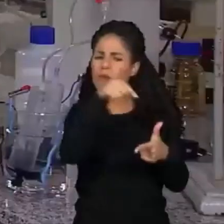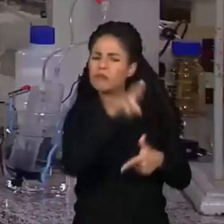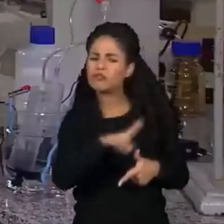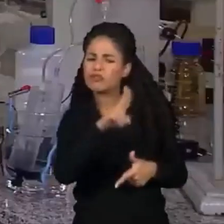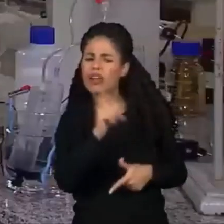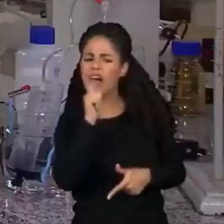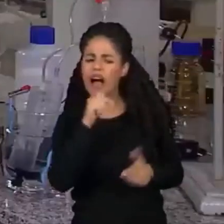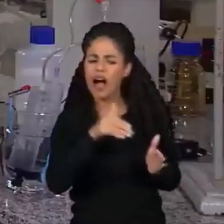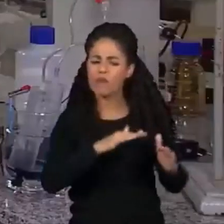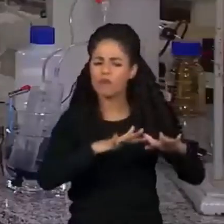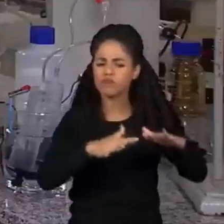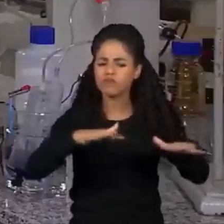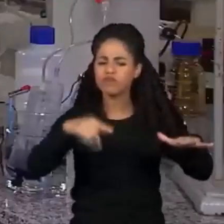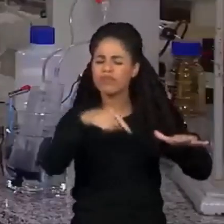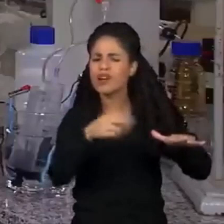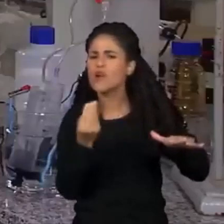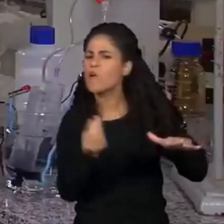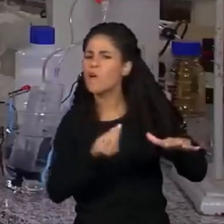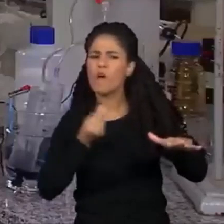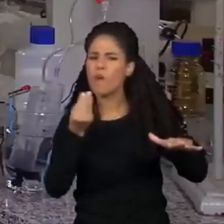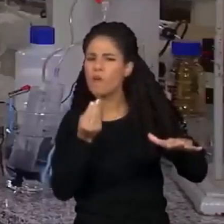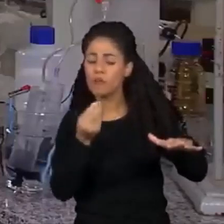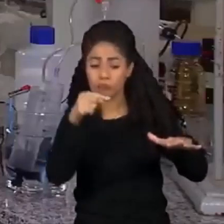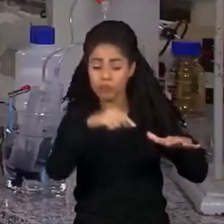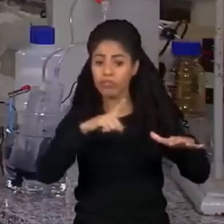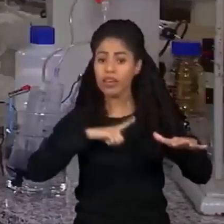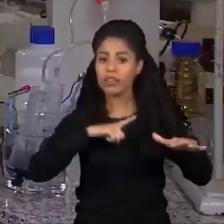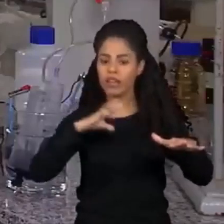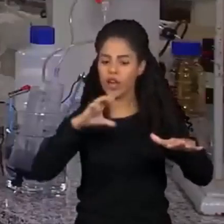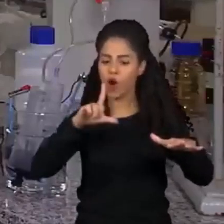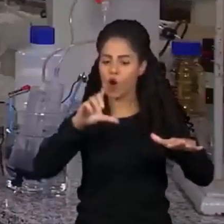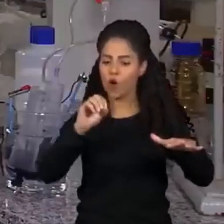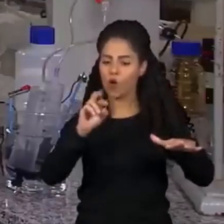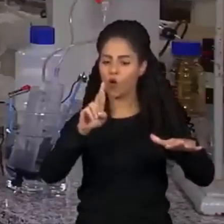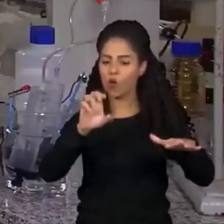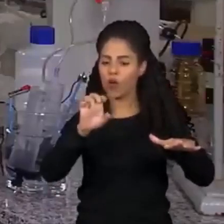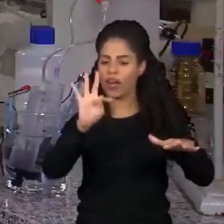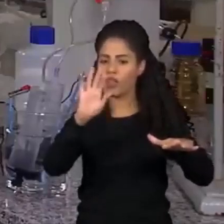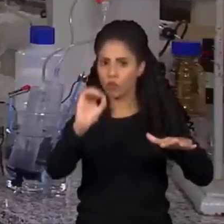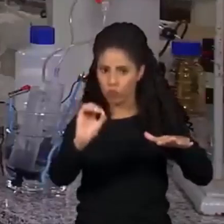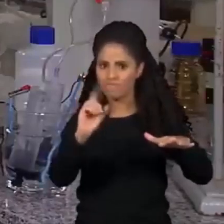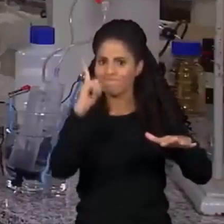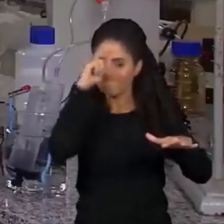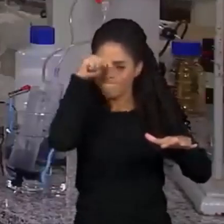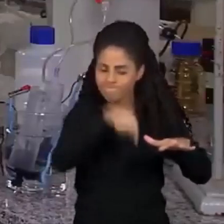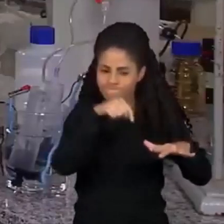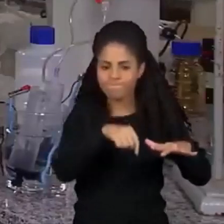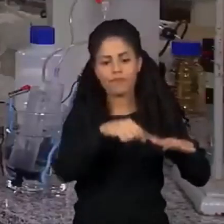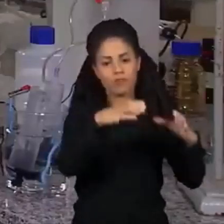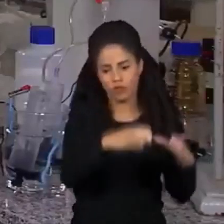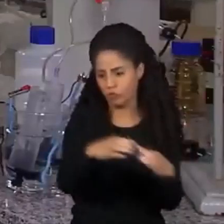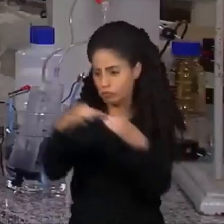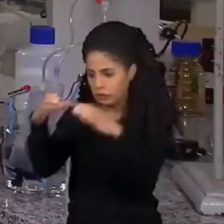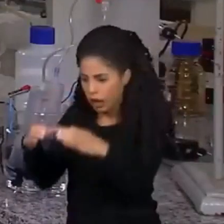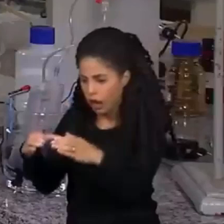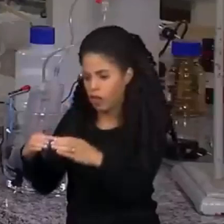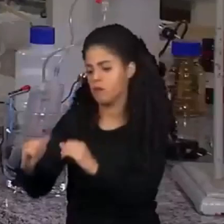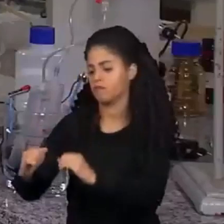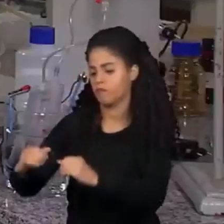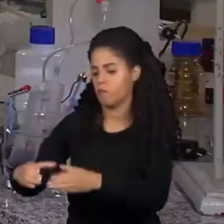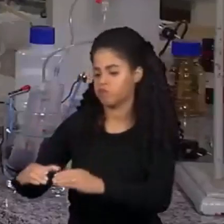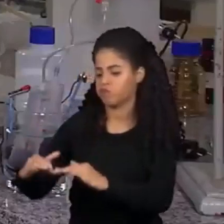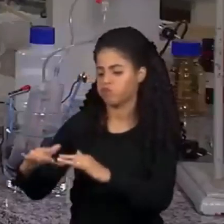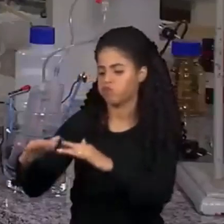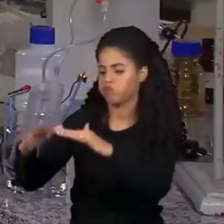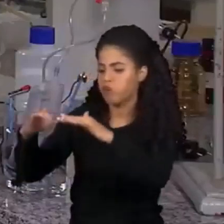mar é que o cloreto que está na água do mar compete com a água. Então, dentro do processo de oxidação da água, que é uma das